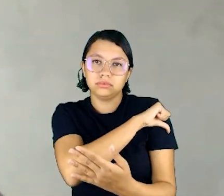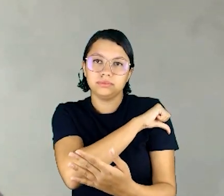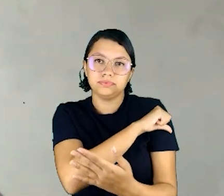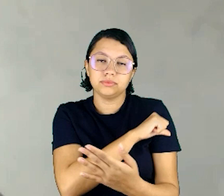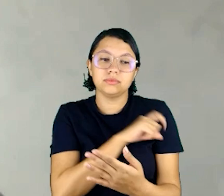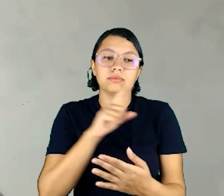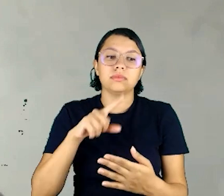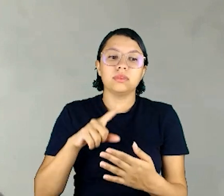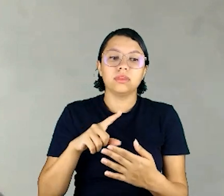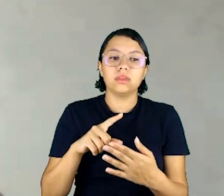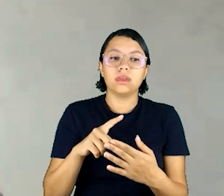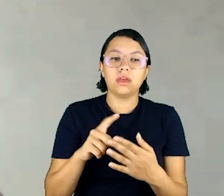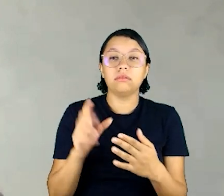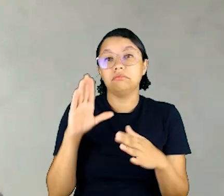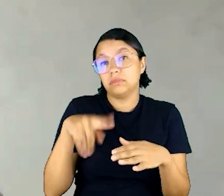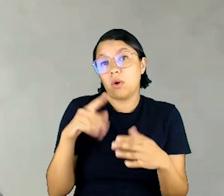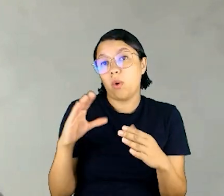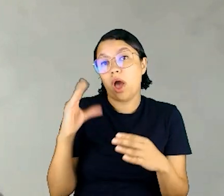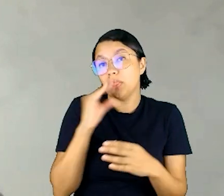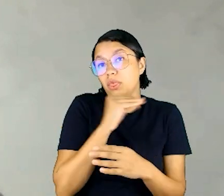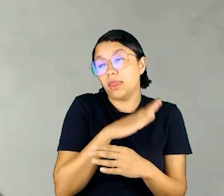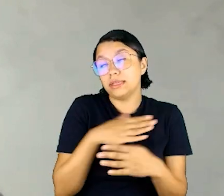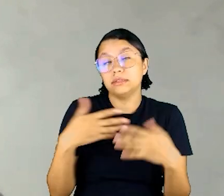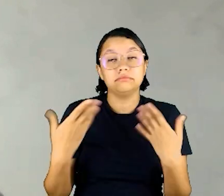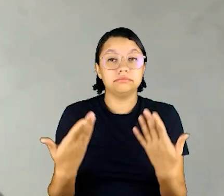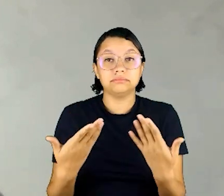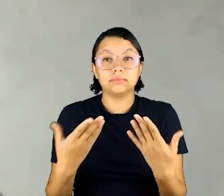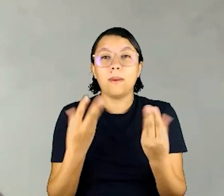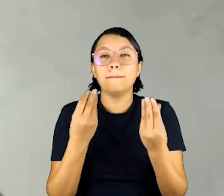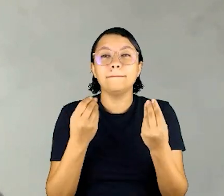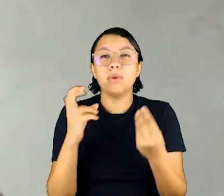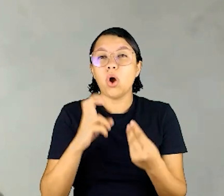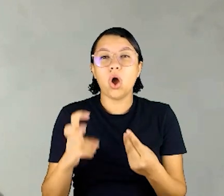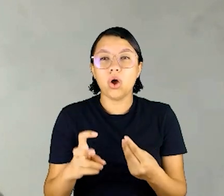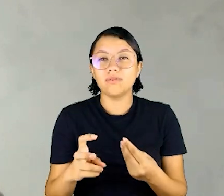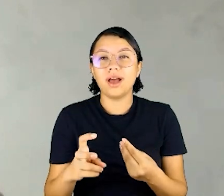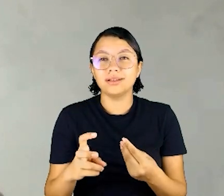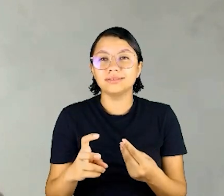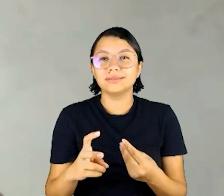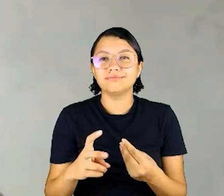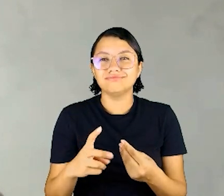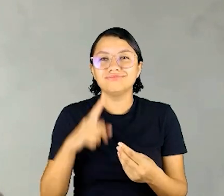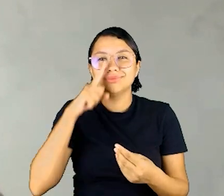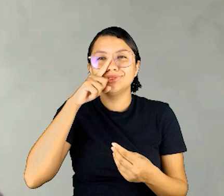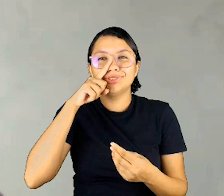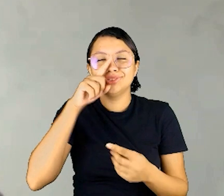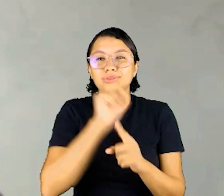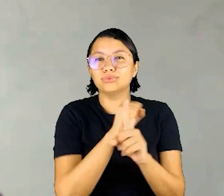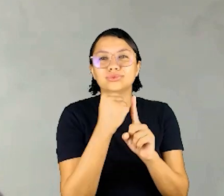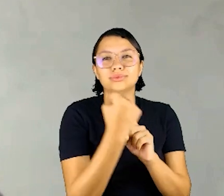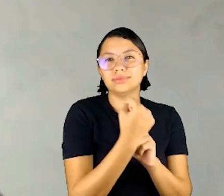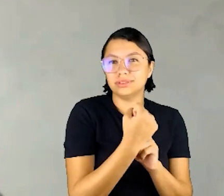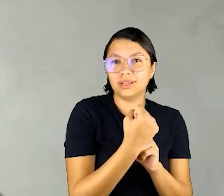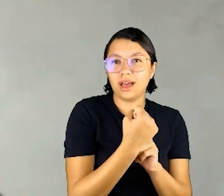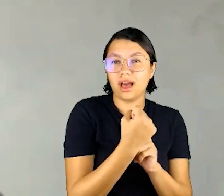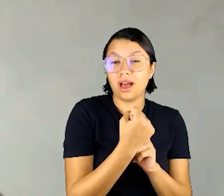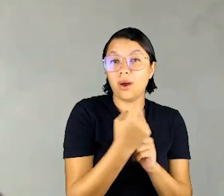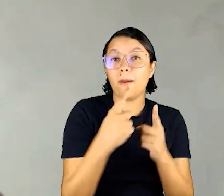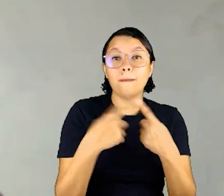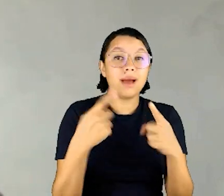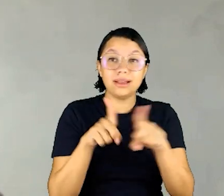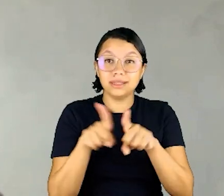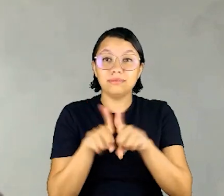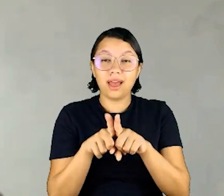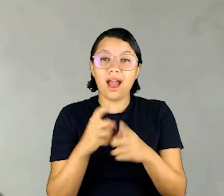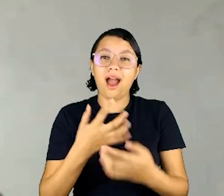escola, ou seja, adolescentes, e esses adolescentes por muitas vezes estão em situação de vulnerabilidade, não só